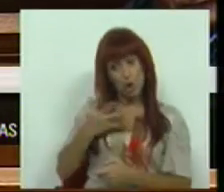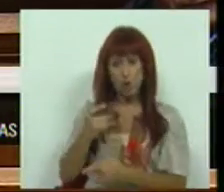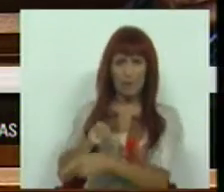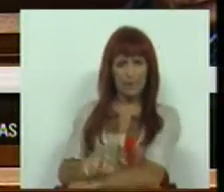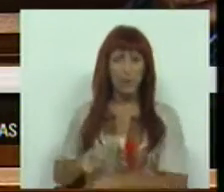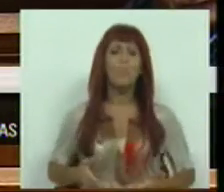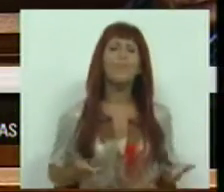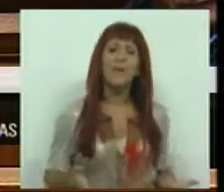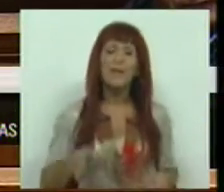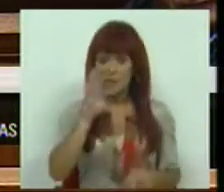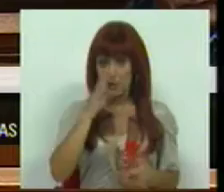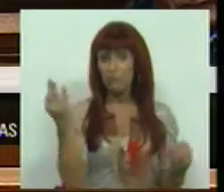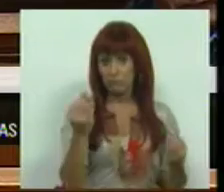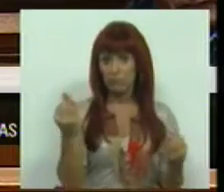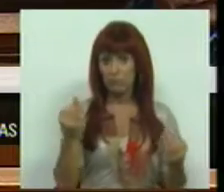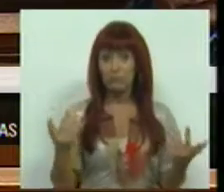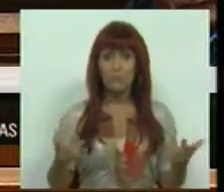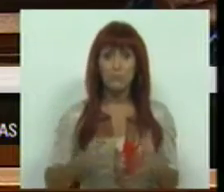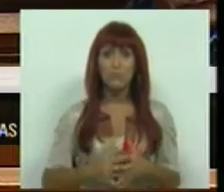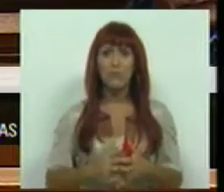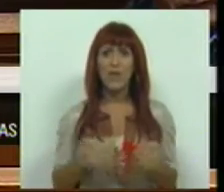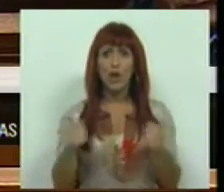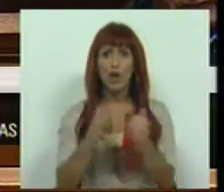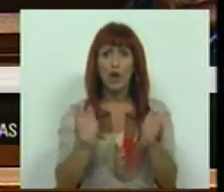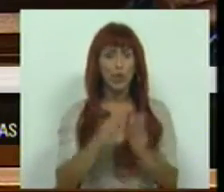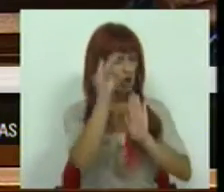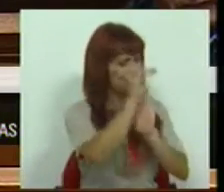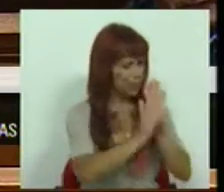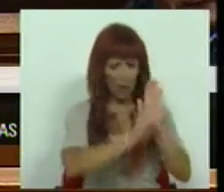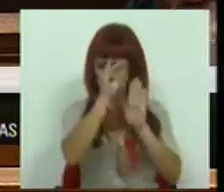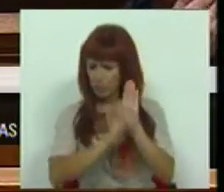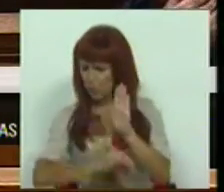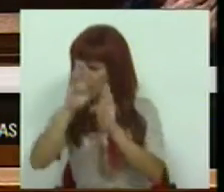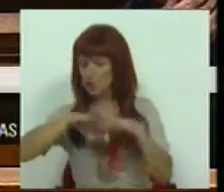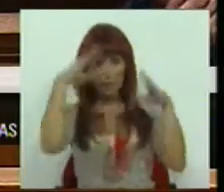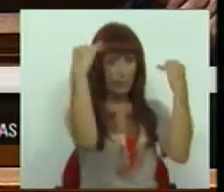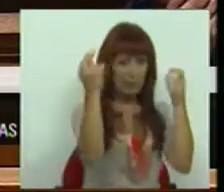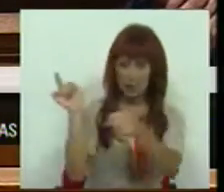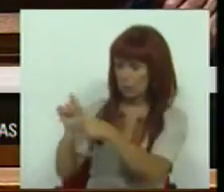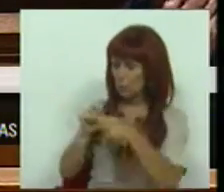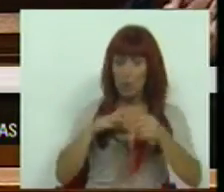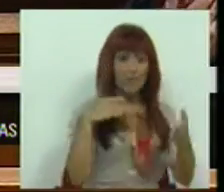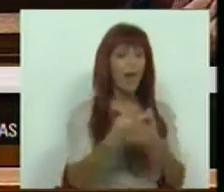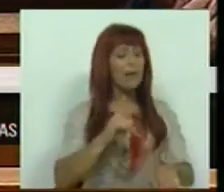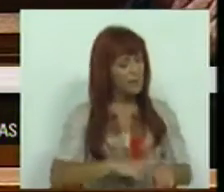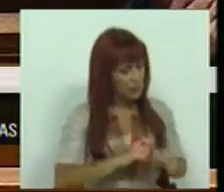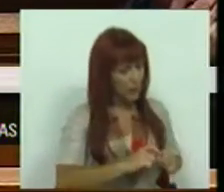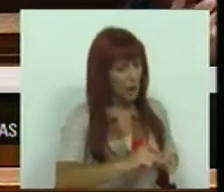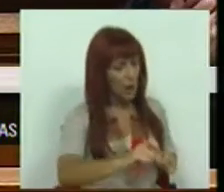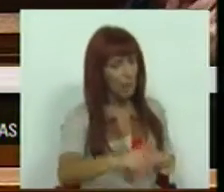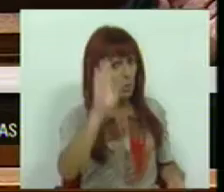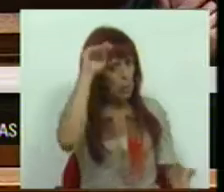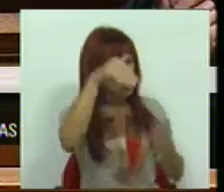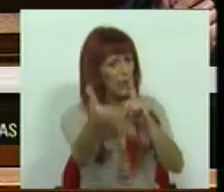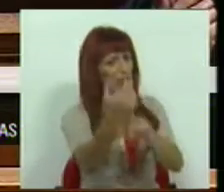doutoramento. E se é certo que todos estes programas de formação e estas parcerias levam tempo a dar